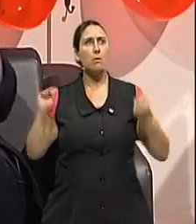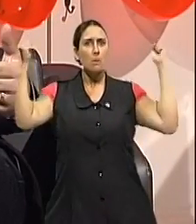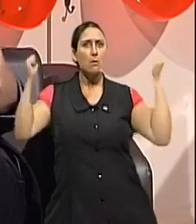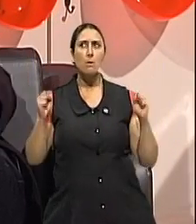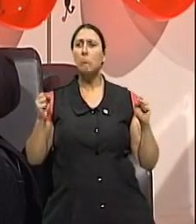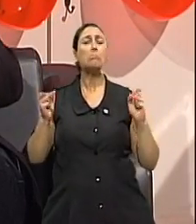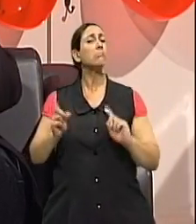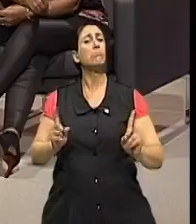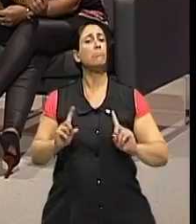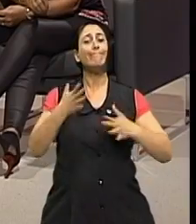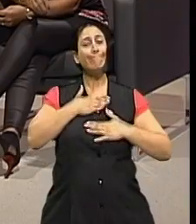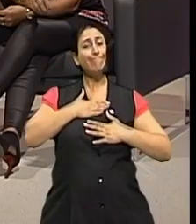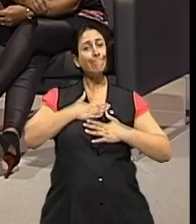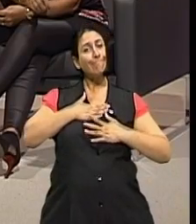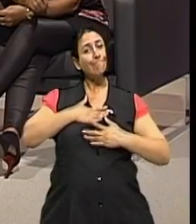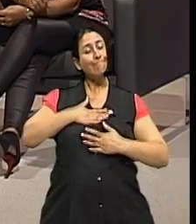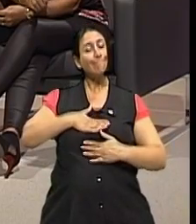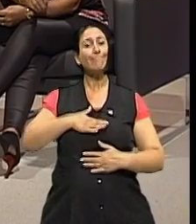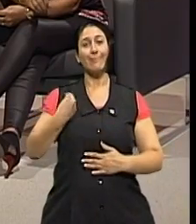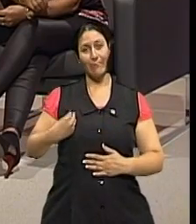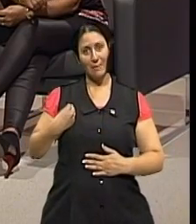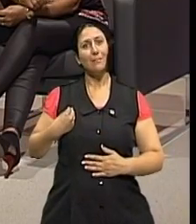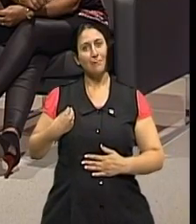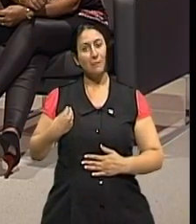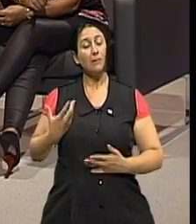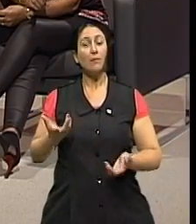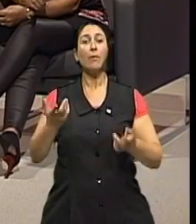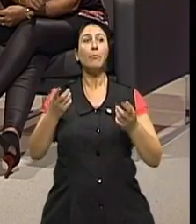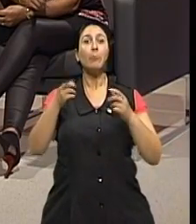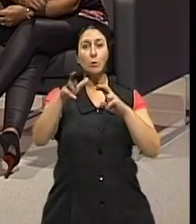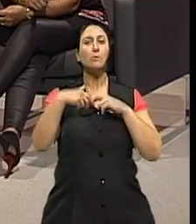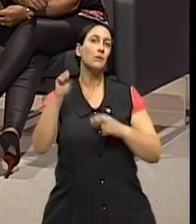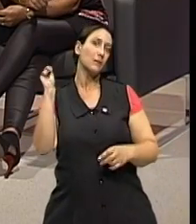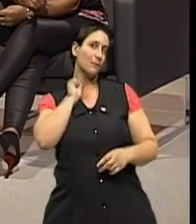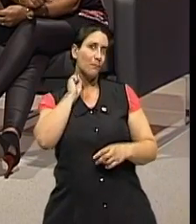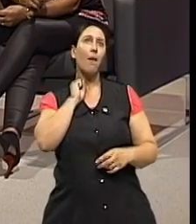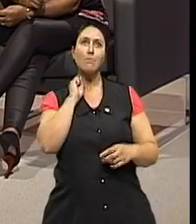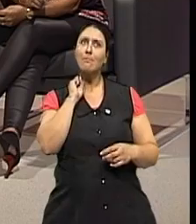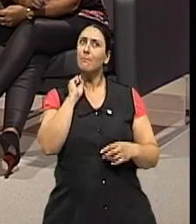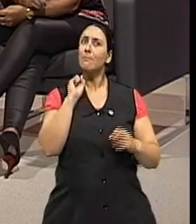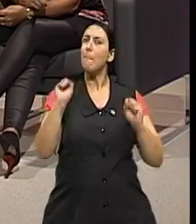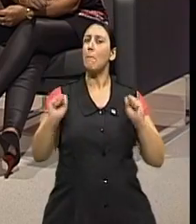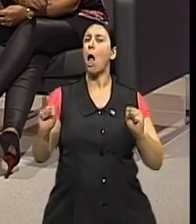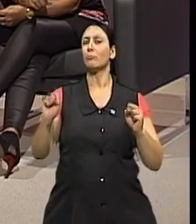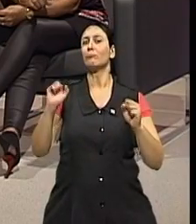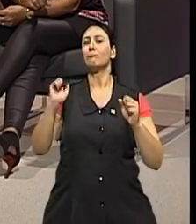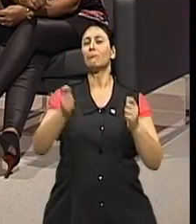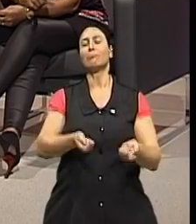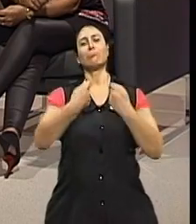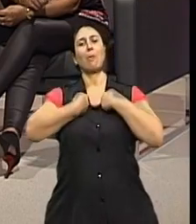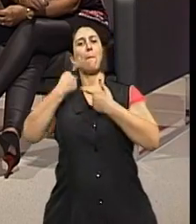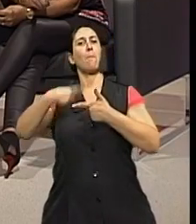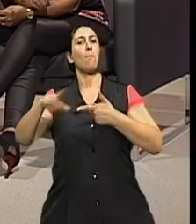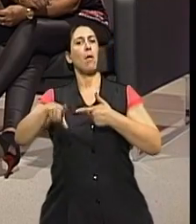decisivo, e isso, né, o estresse, ele também é um fator, né? Então, isso para demonstrar, né, como que